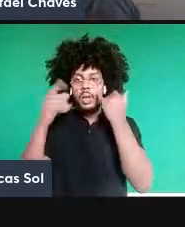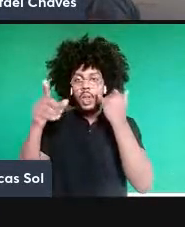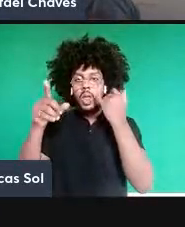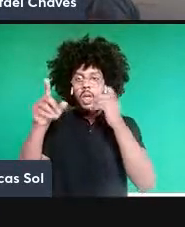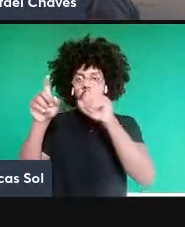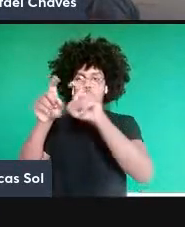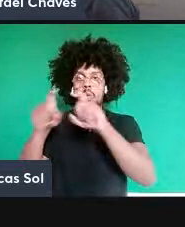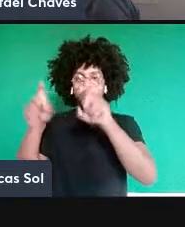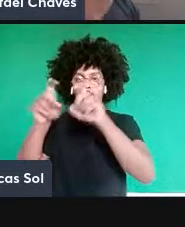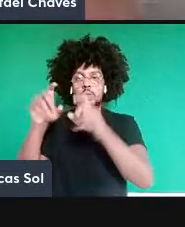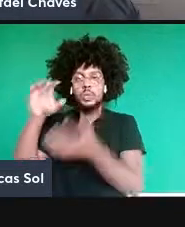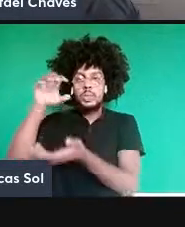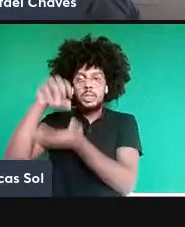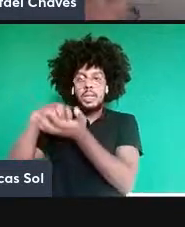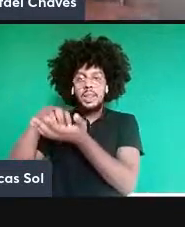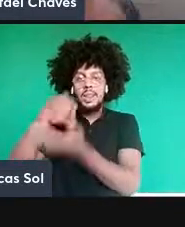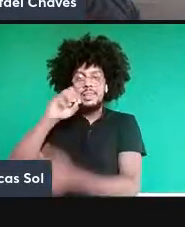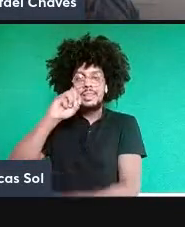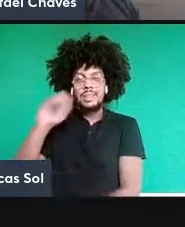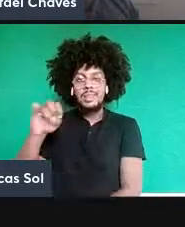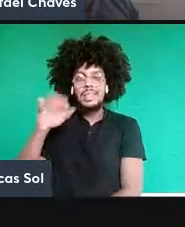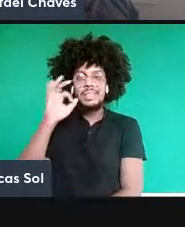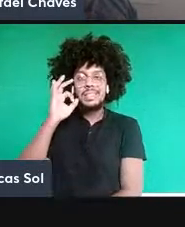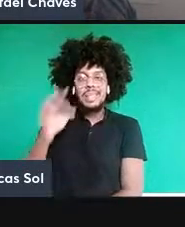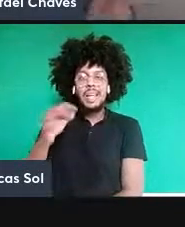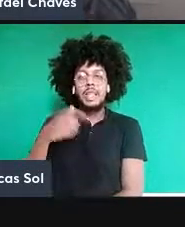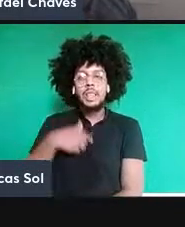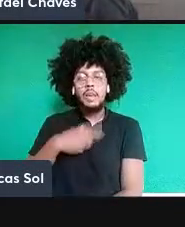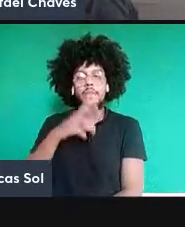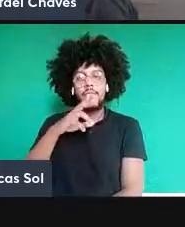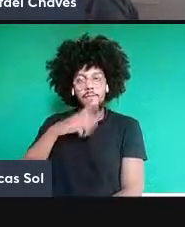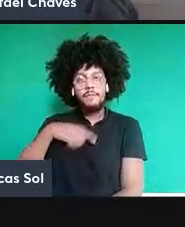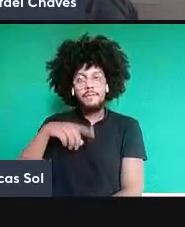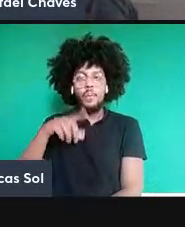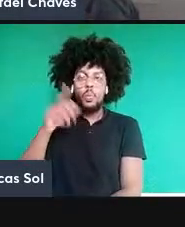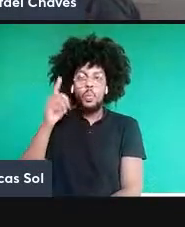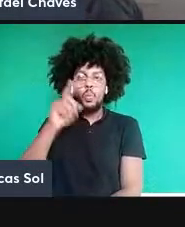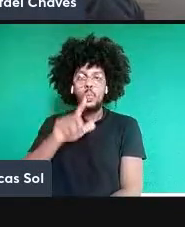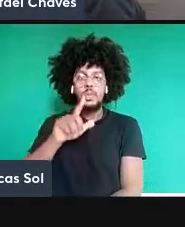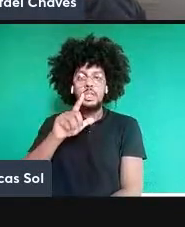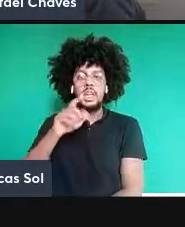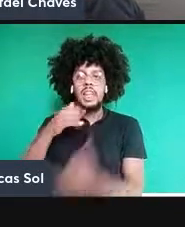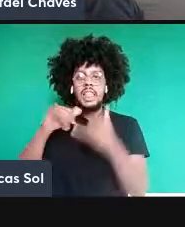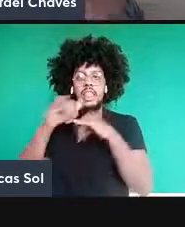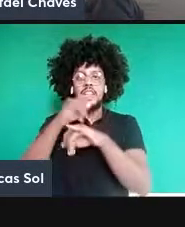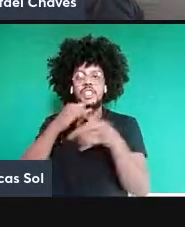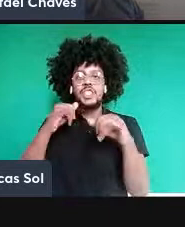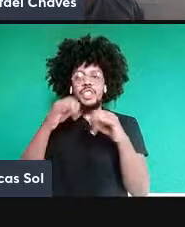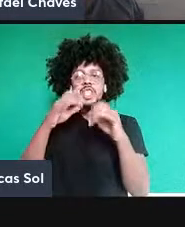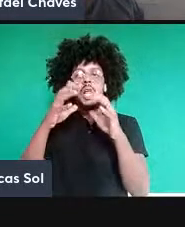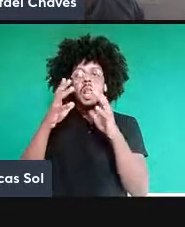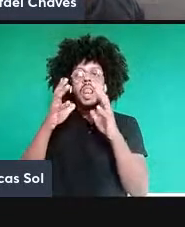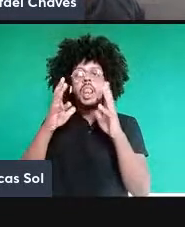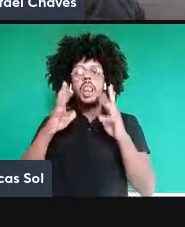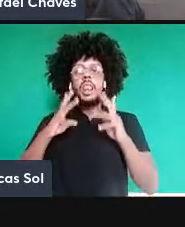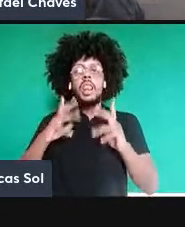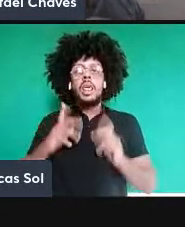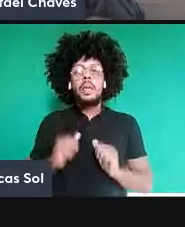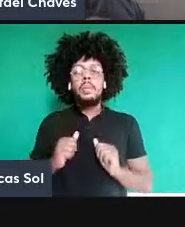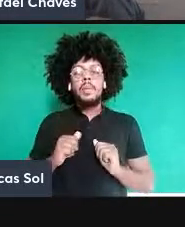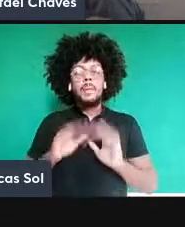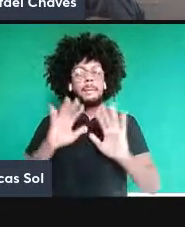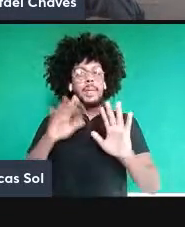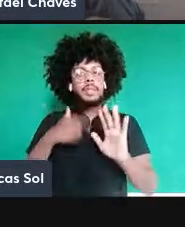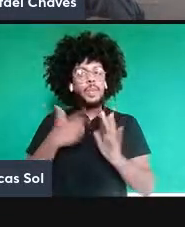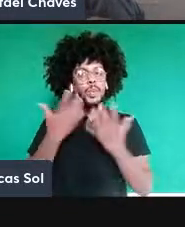certo, eu vou ter, não sei, energia limpa e eficiente. Obviamente que eu não quero que ninguém roube essa minha ideia. E